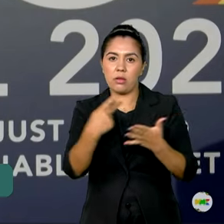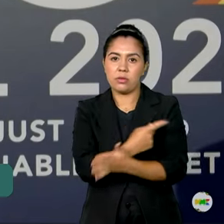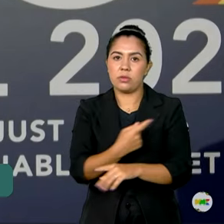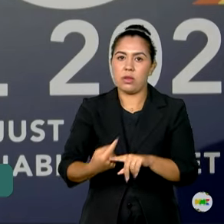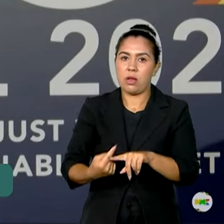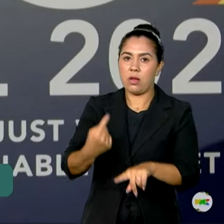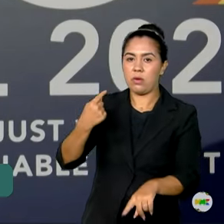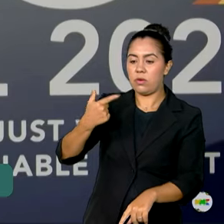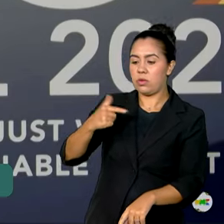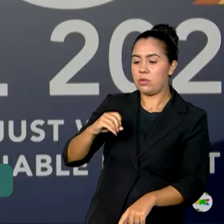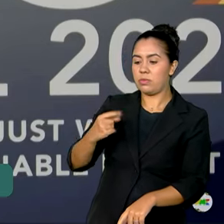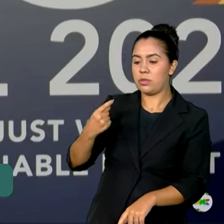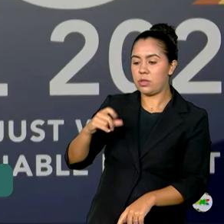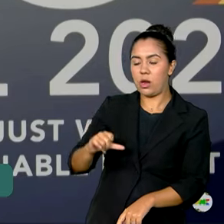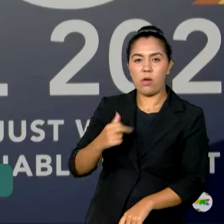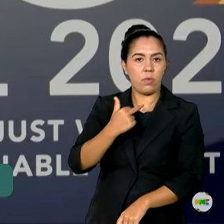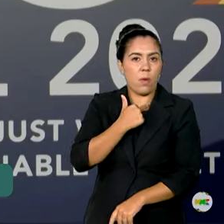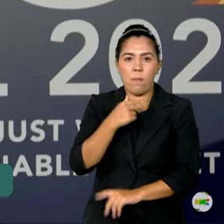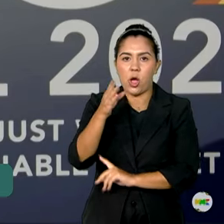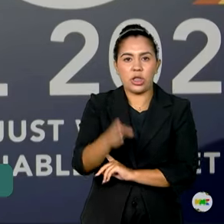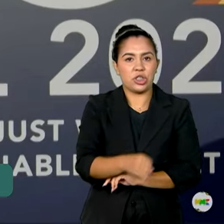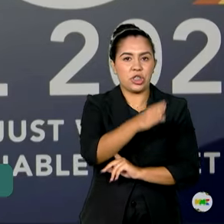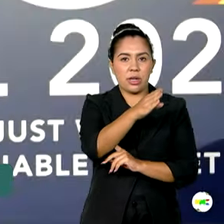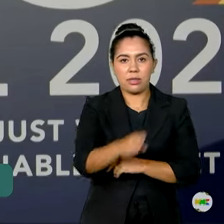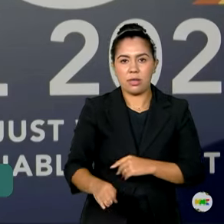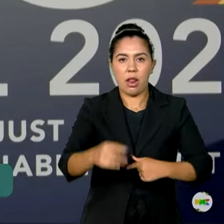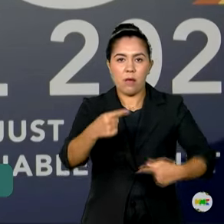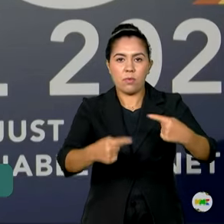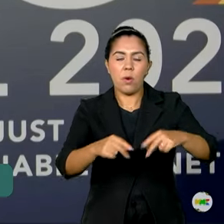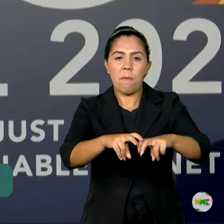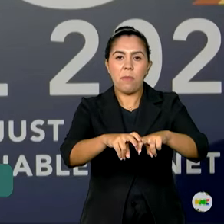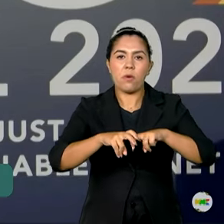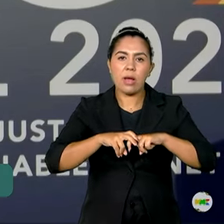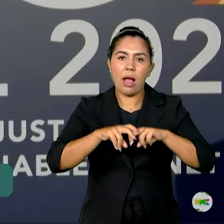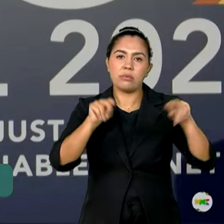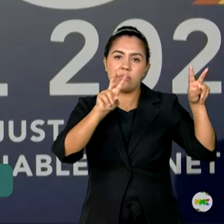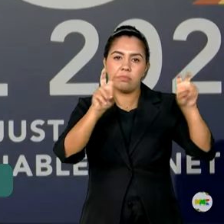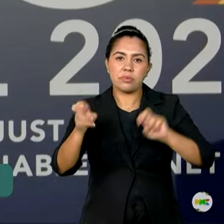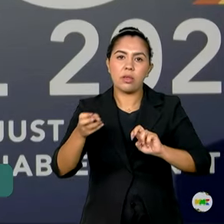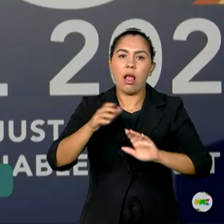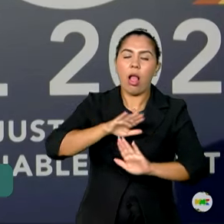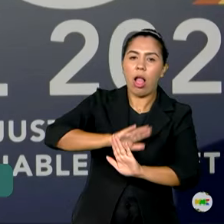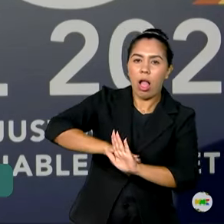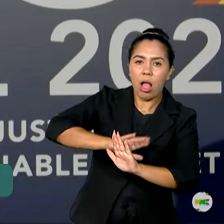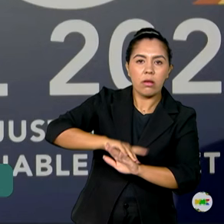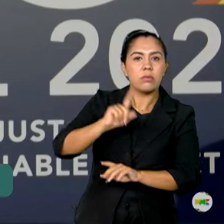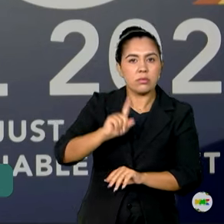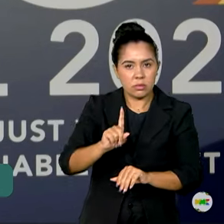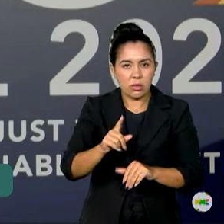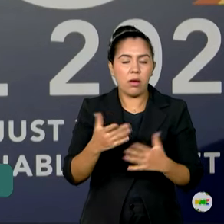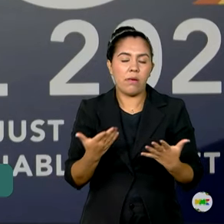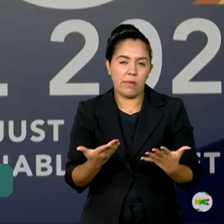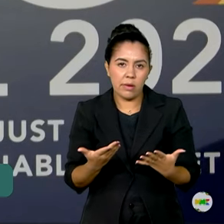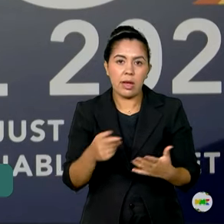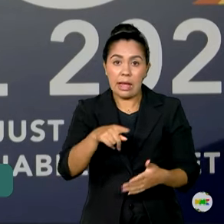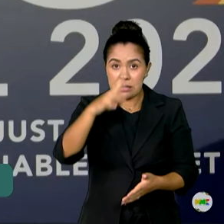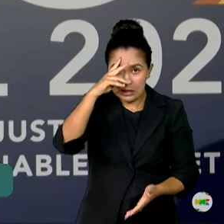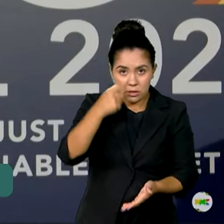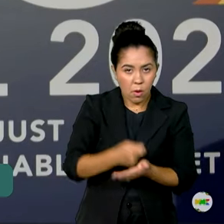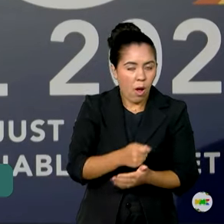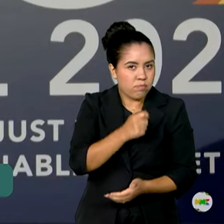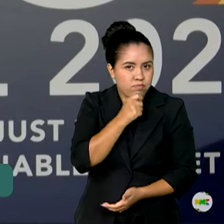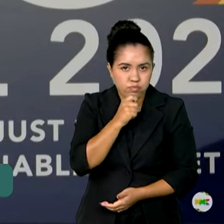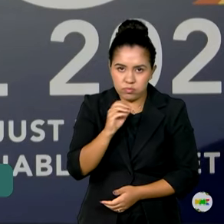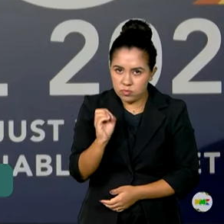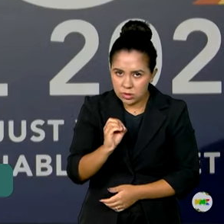não extingue uma política por questão ideológica. Então, o horário de verão é uma possibilidade real, essa decisão não está tomada,